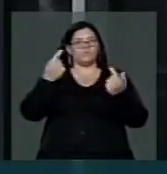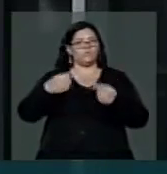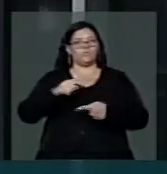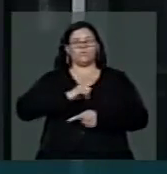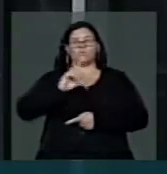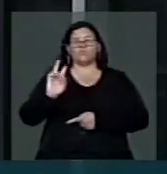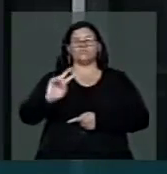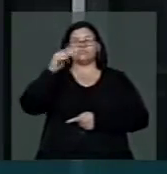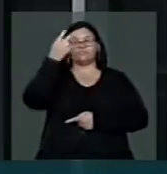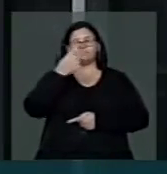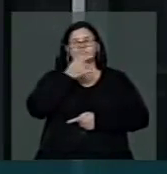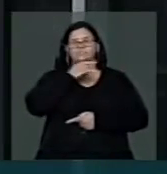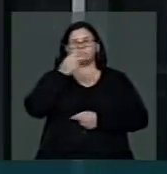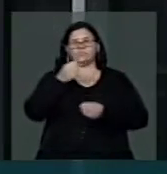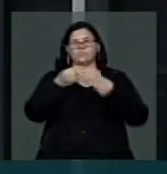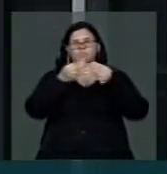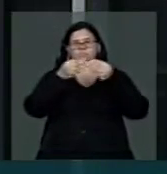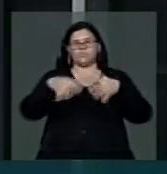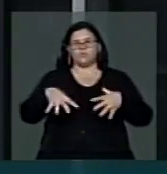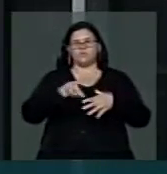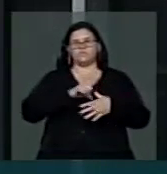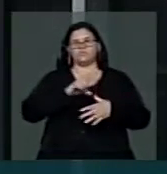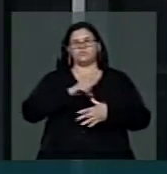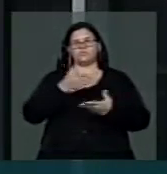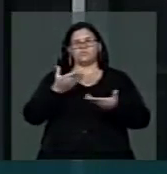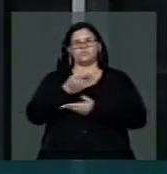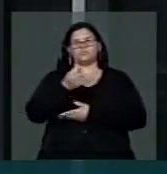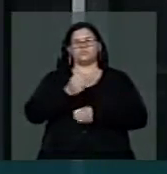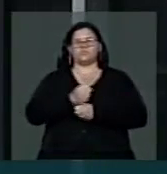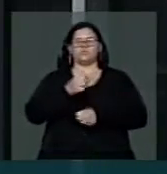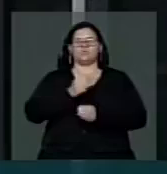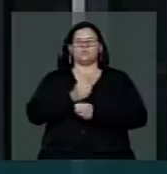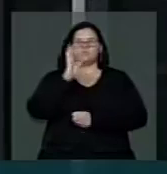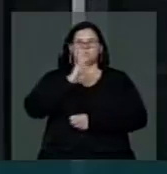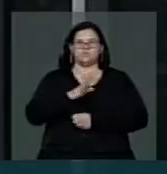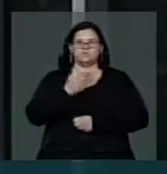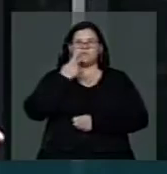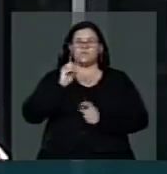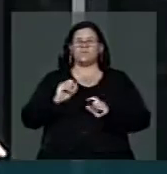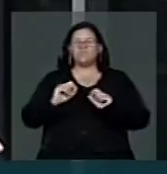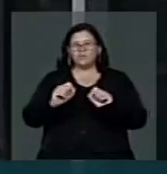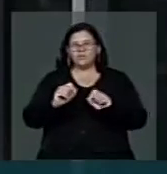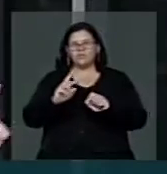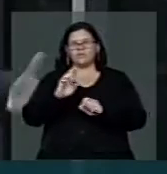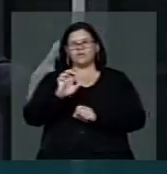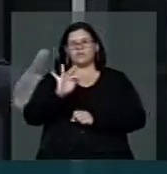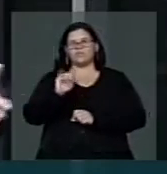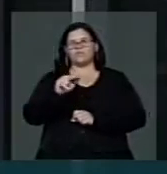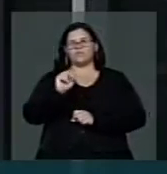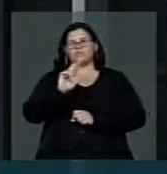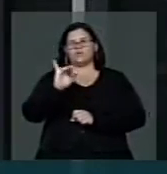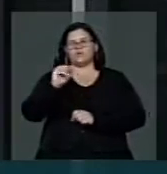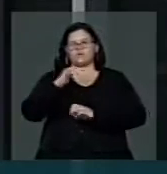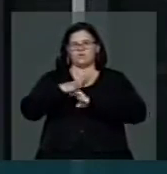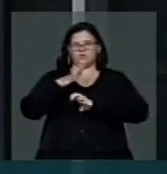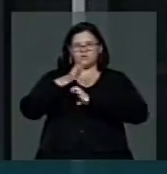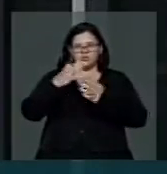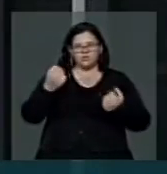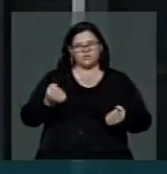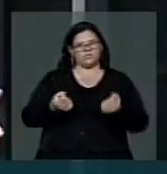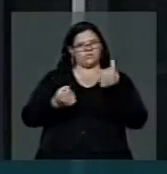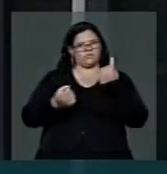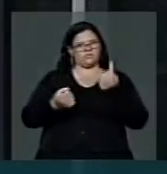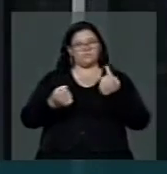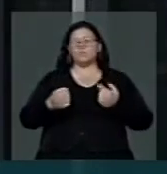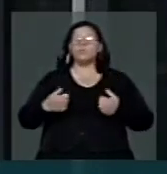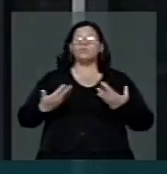dando um prejuízo enorme para os cofres brasileiros. Falar o quê? Da refinaria? Qual refinaria? De